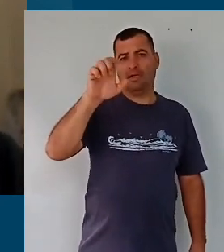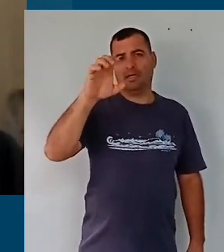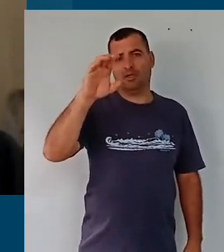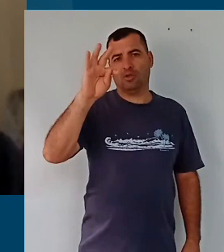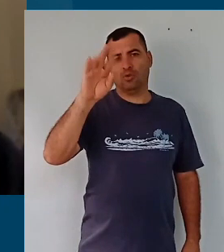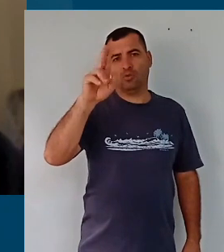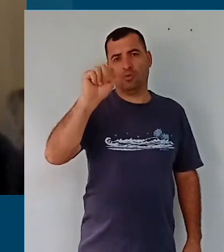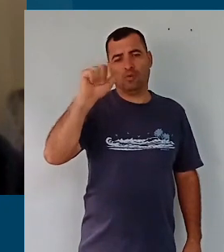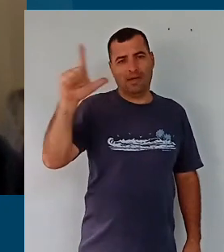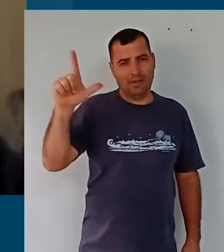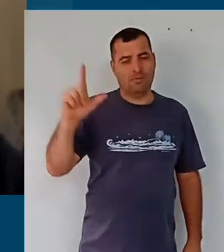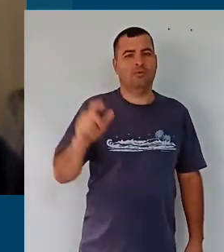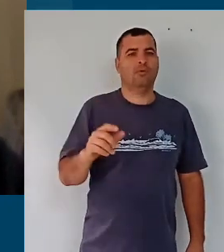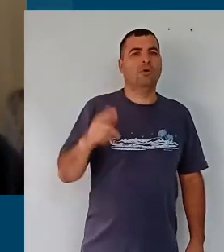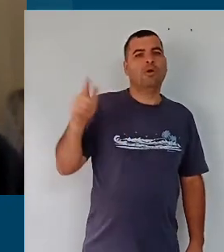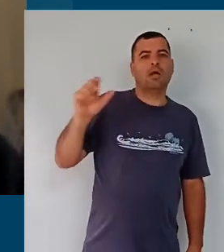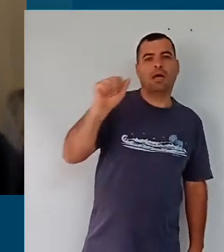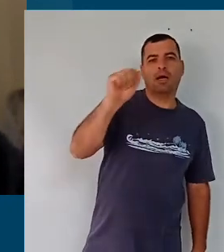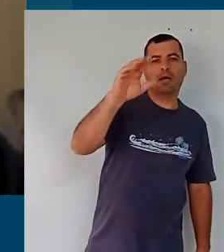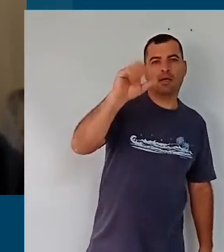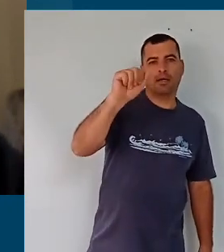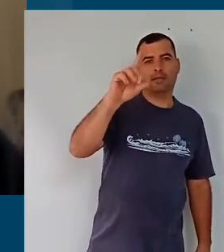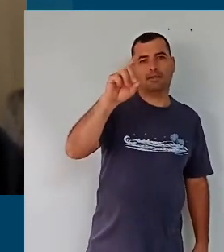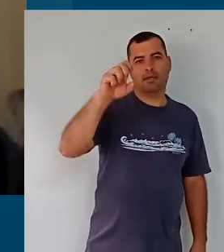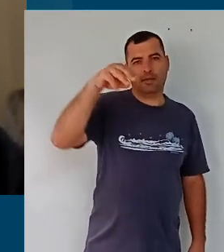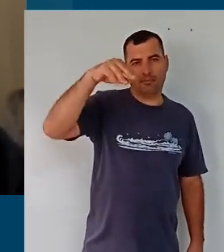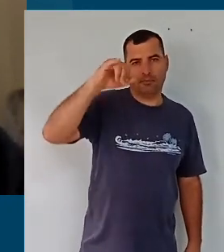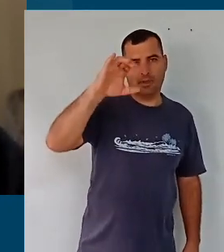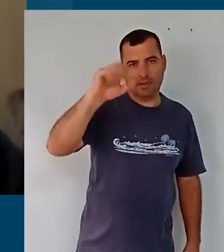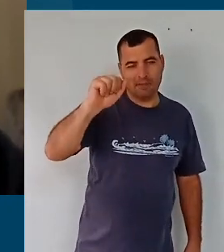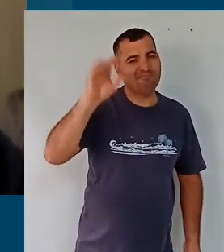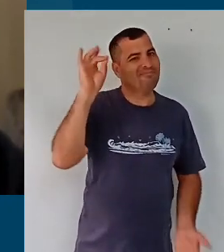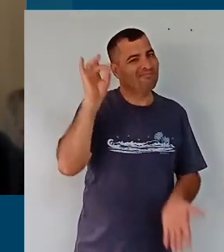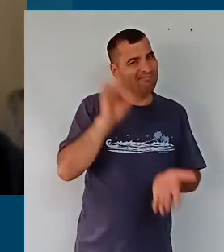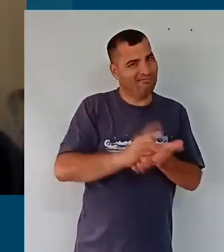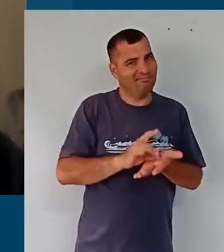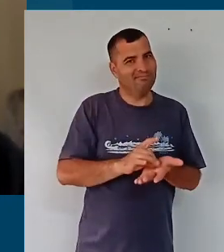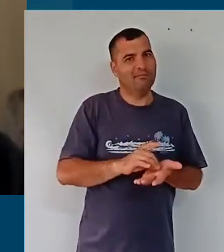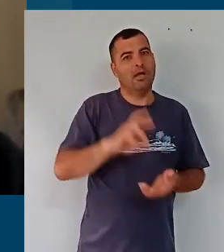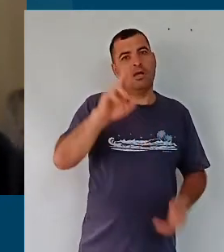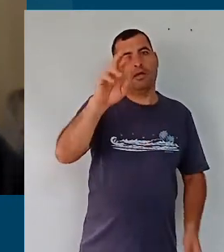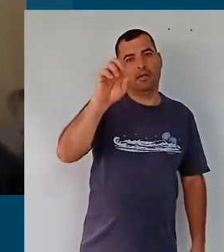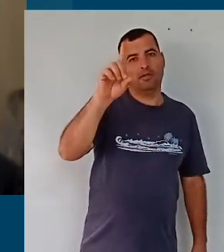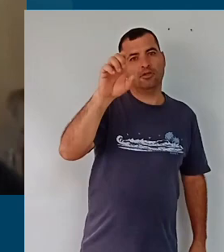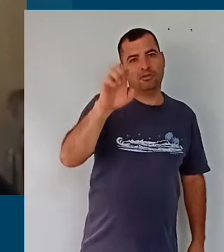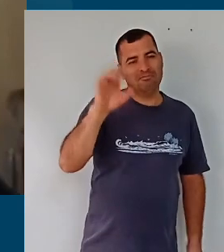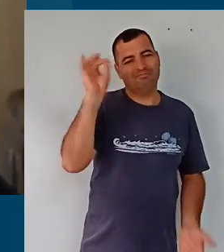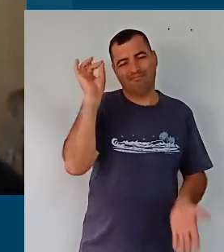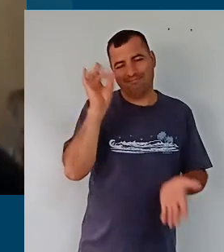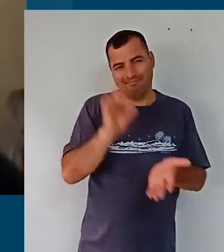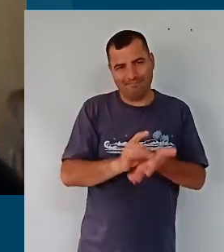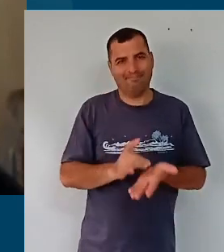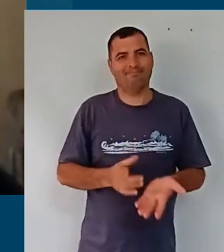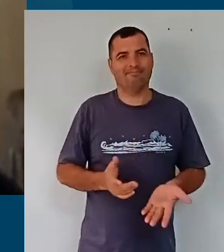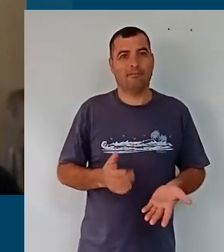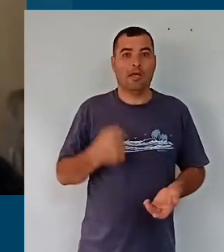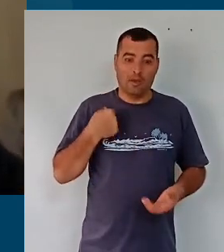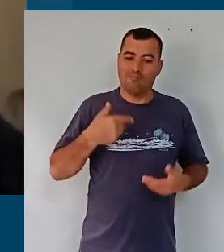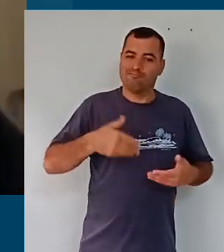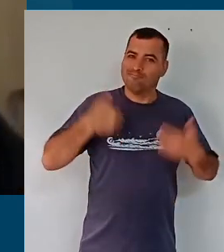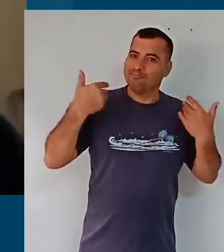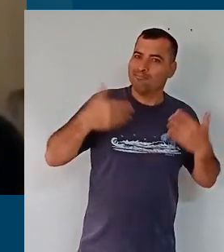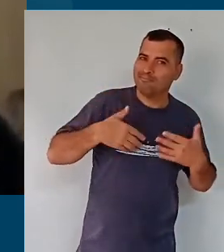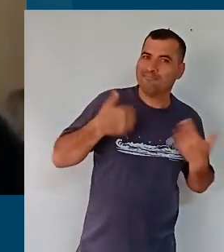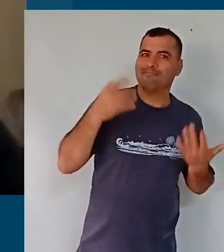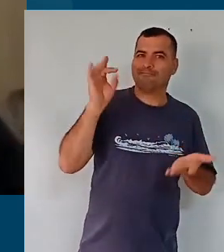acadêmica, é uma produção de rede, né? Então, eu particularmente não posso esconder a minha alegria